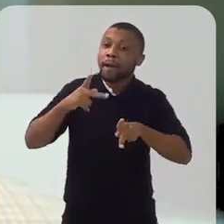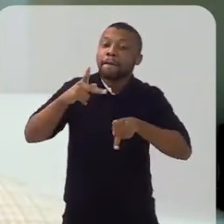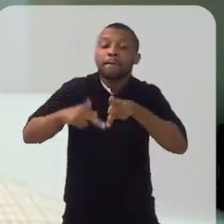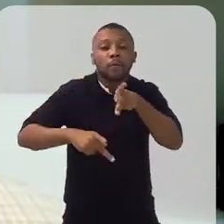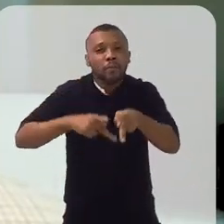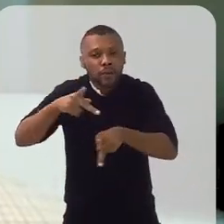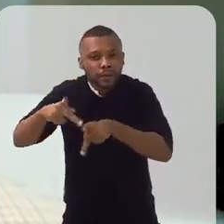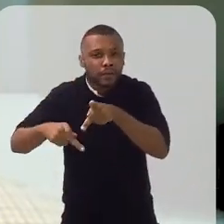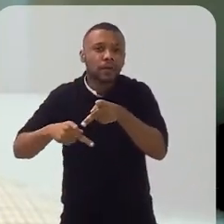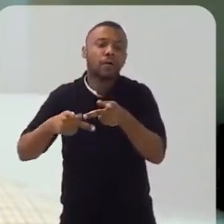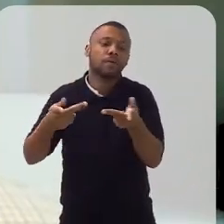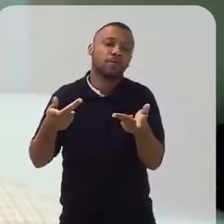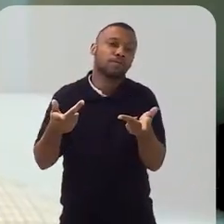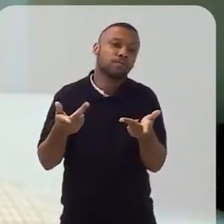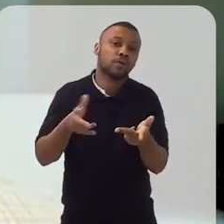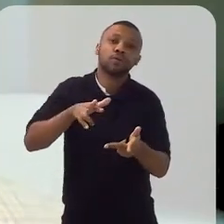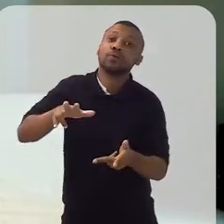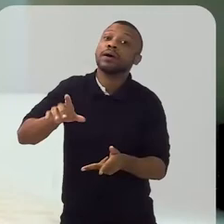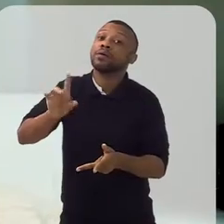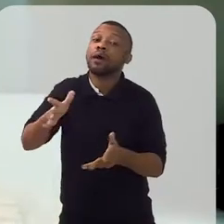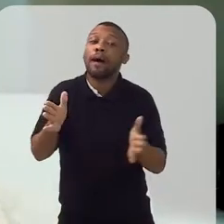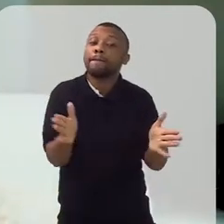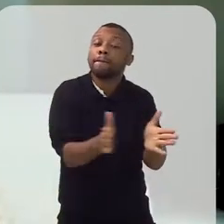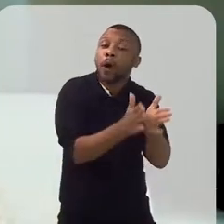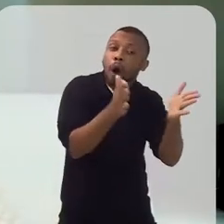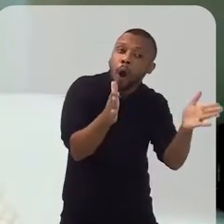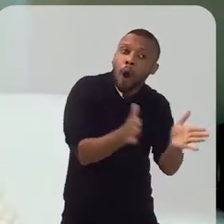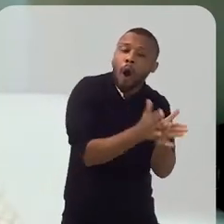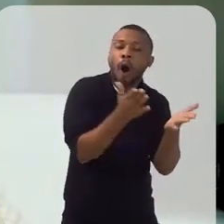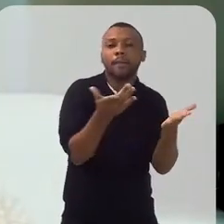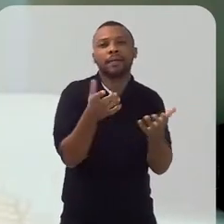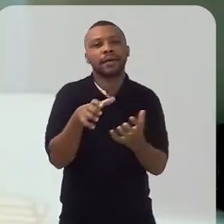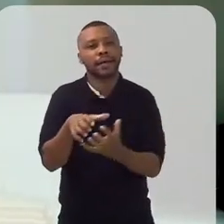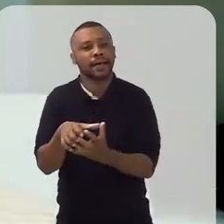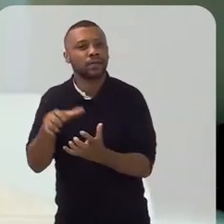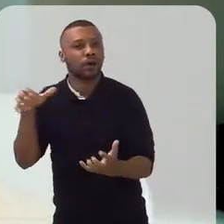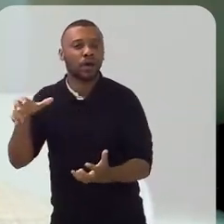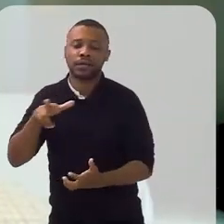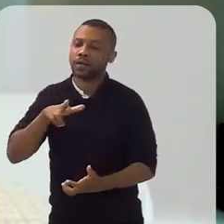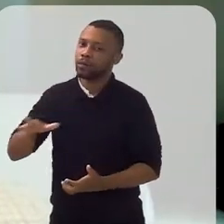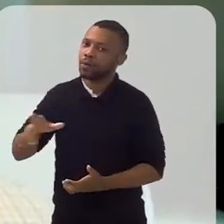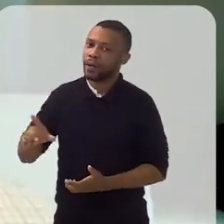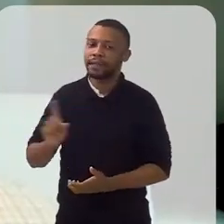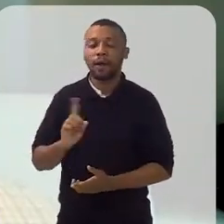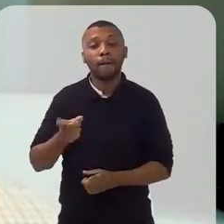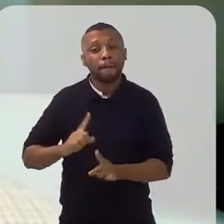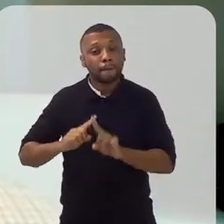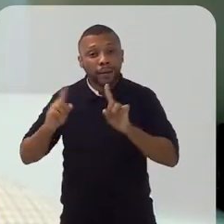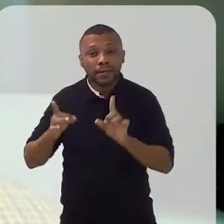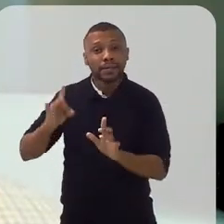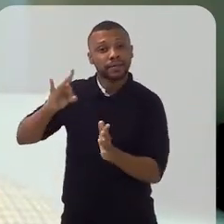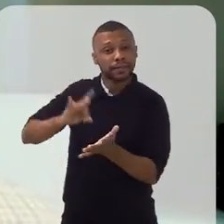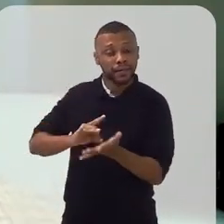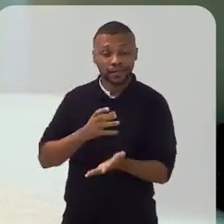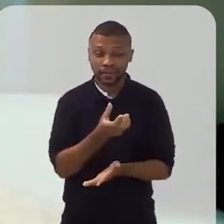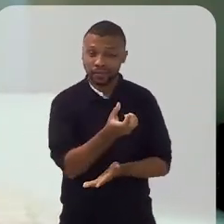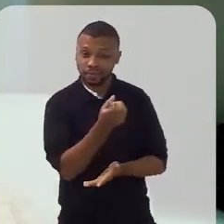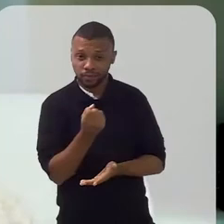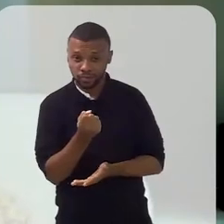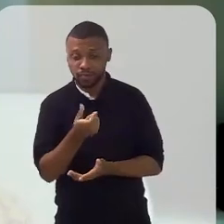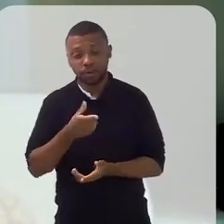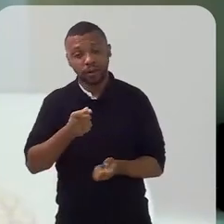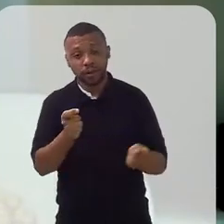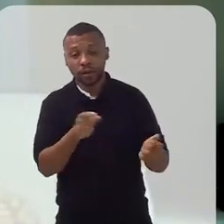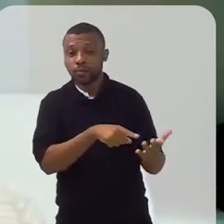a população. não é só a população carente ou a população idosa, mas, na verdade, ele traz